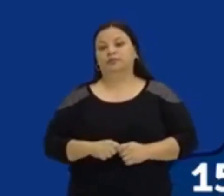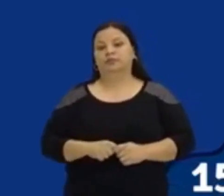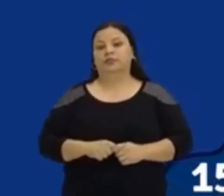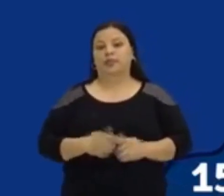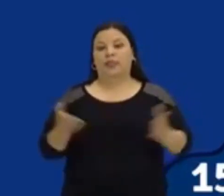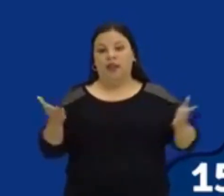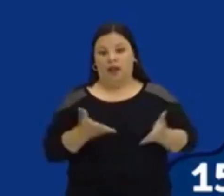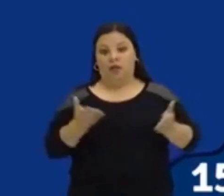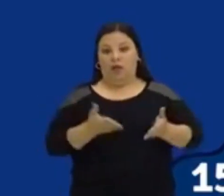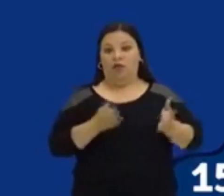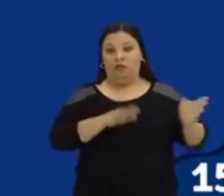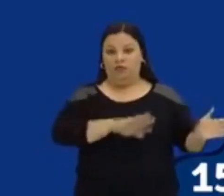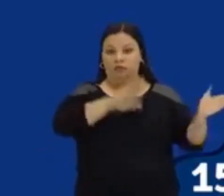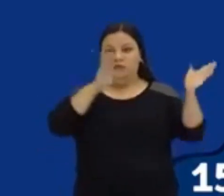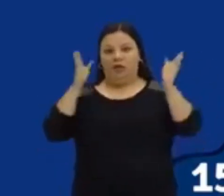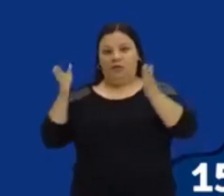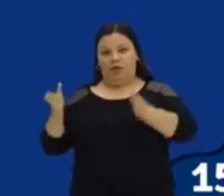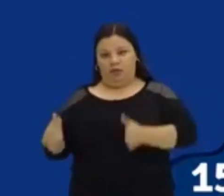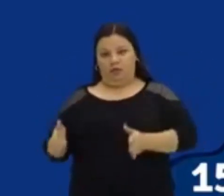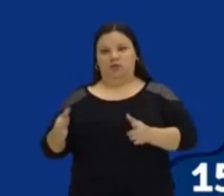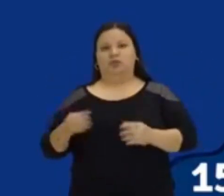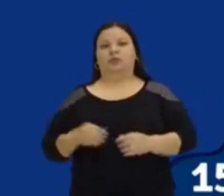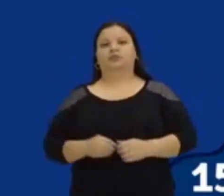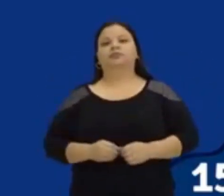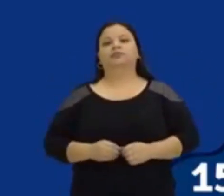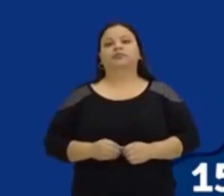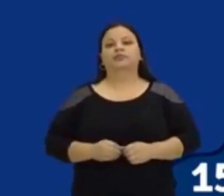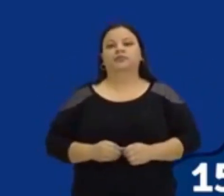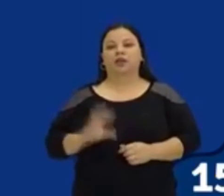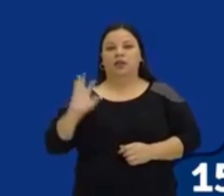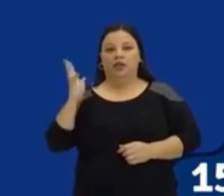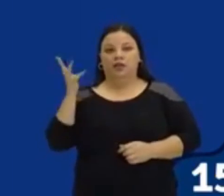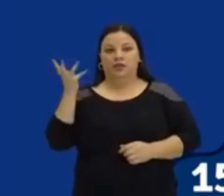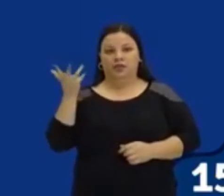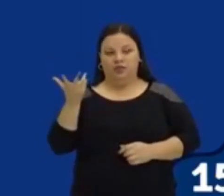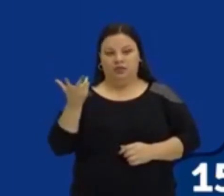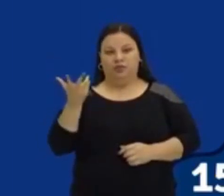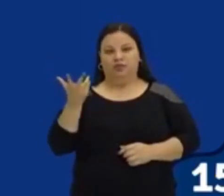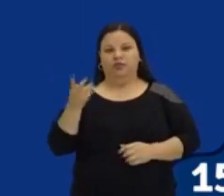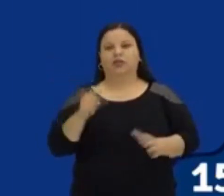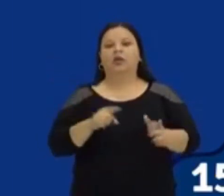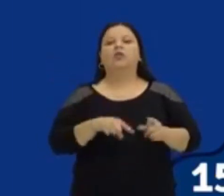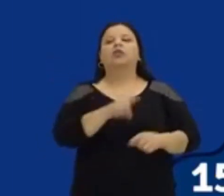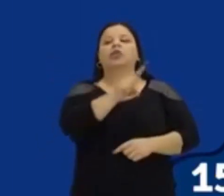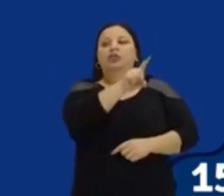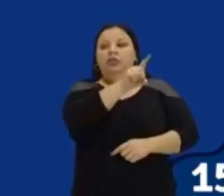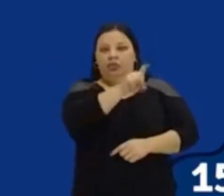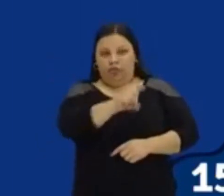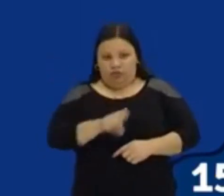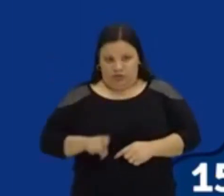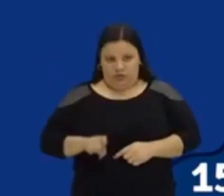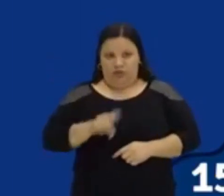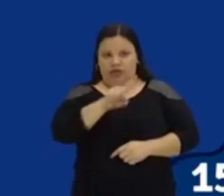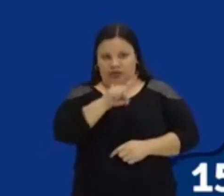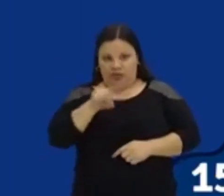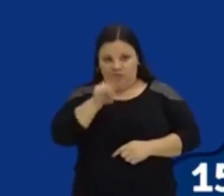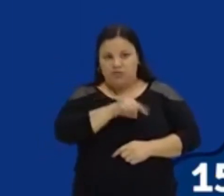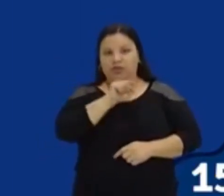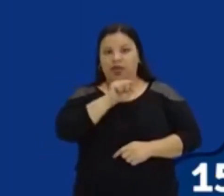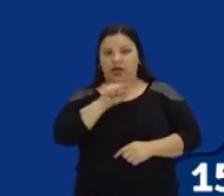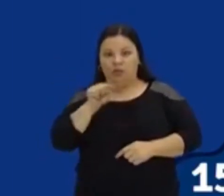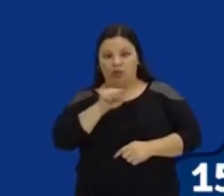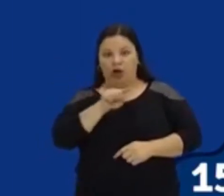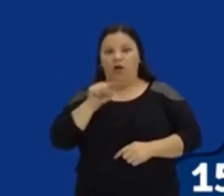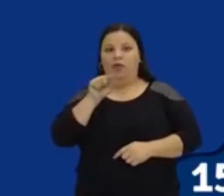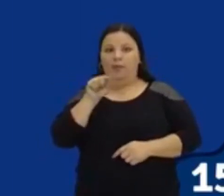e eu vou colocar aqui na outra cartelinha que é o seguinte, né? x é igual a menos b mais ou menos a